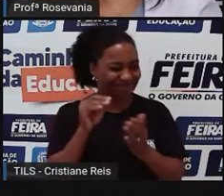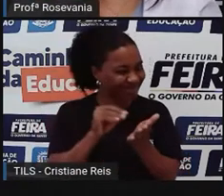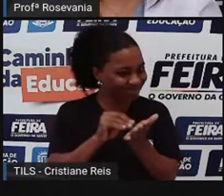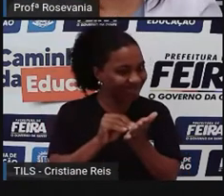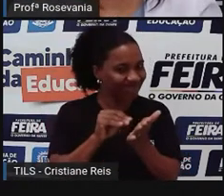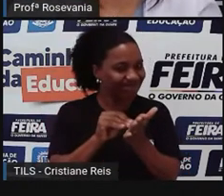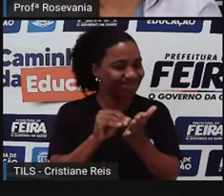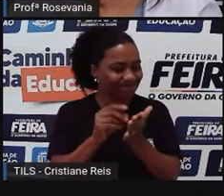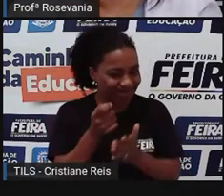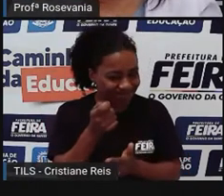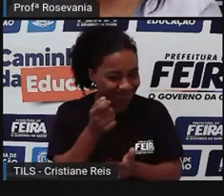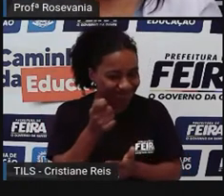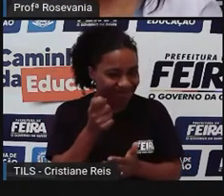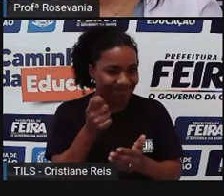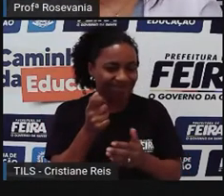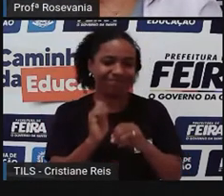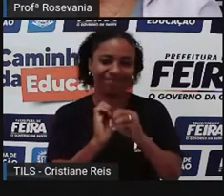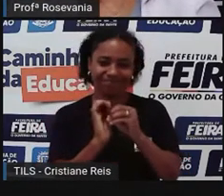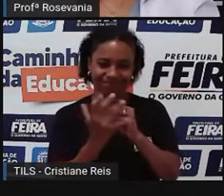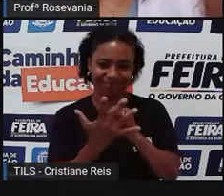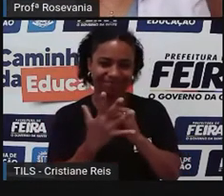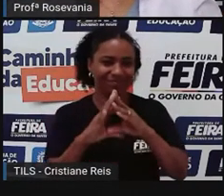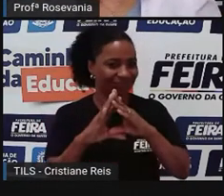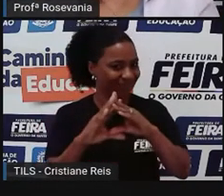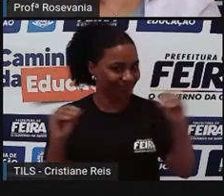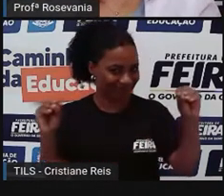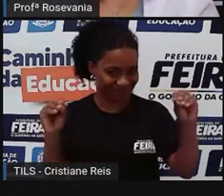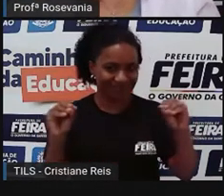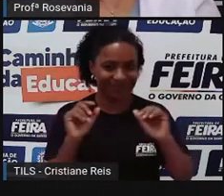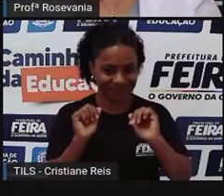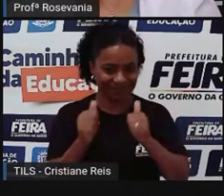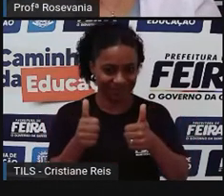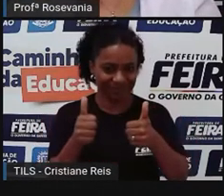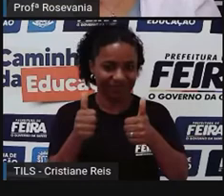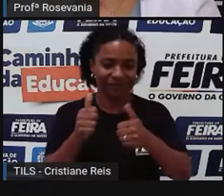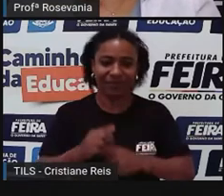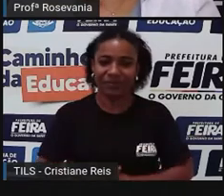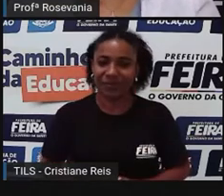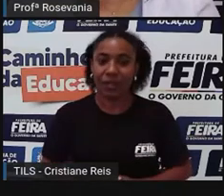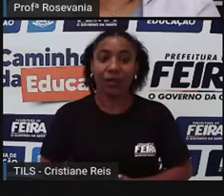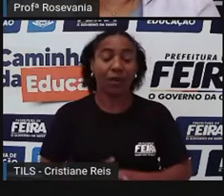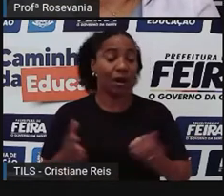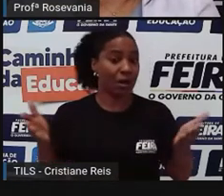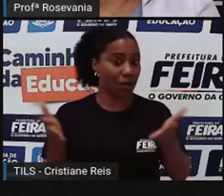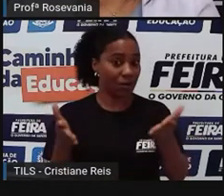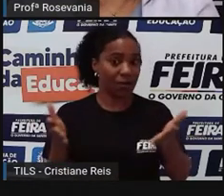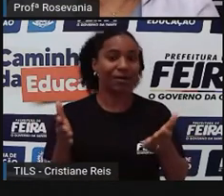Deus, vai passar, viu, gente? Vamos lá, então, sejam bem-vindos a mais um ano letivo.